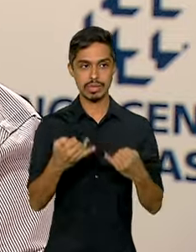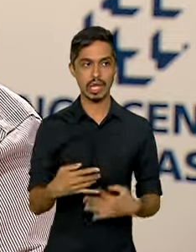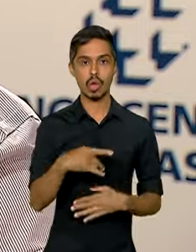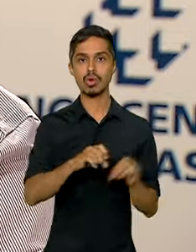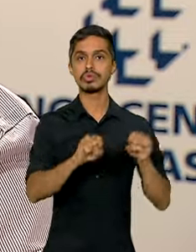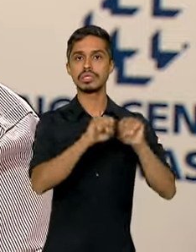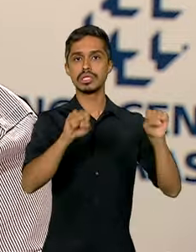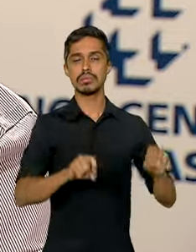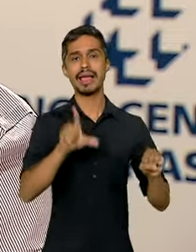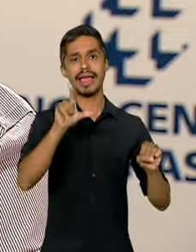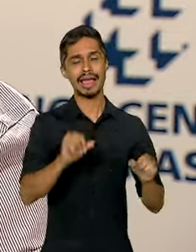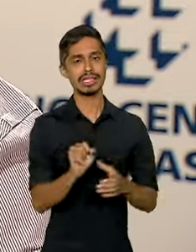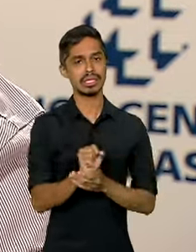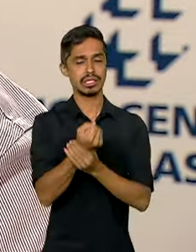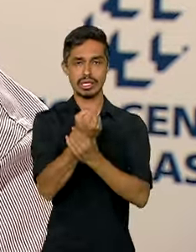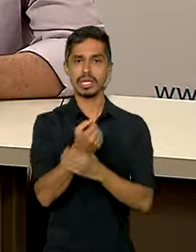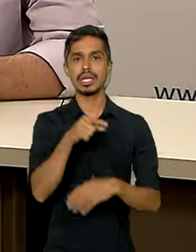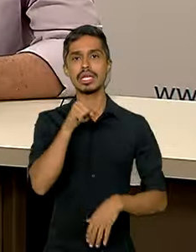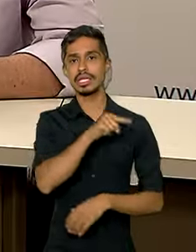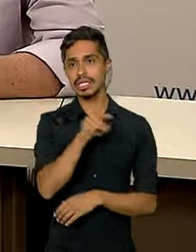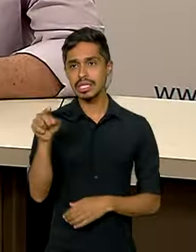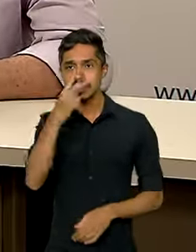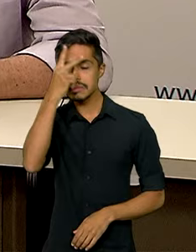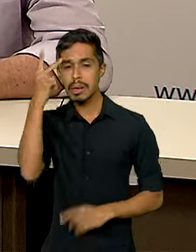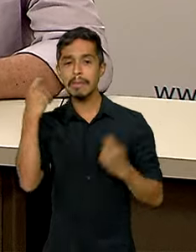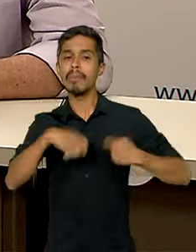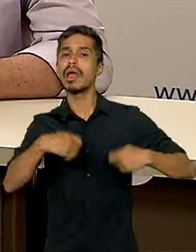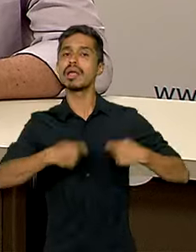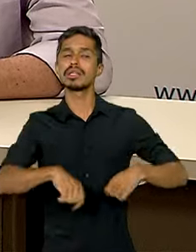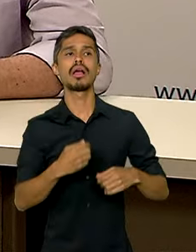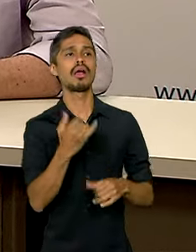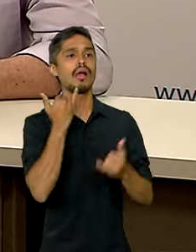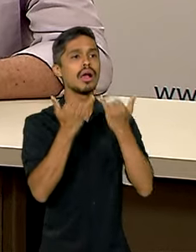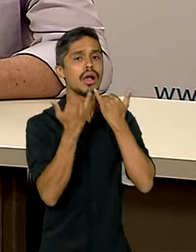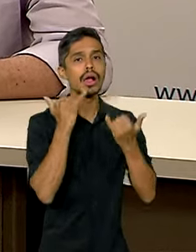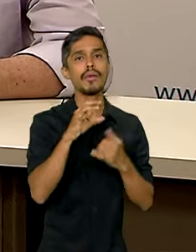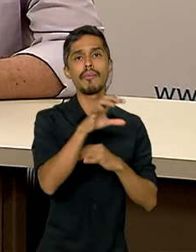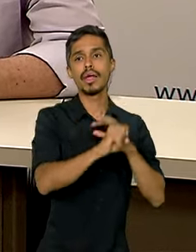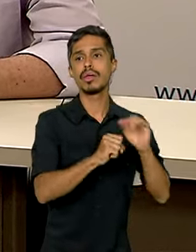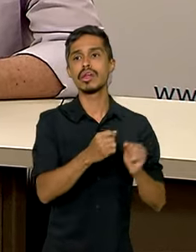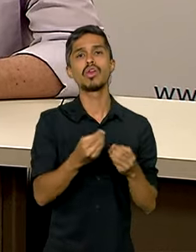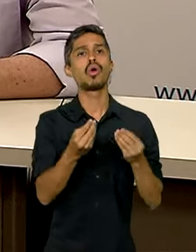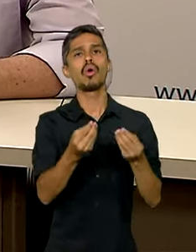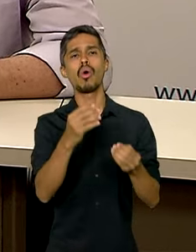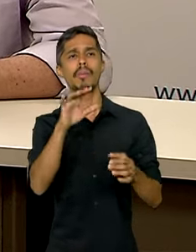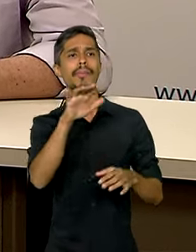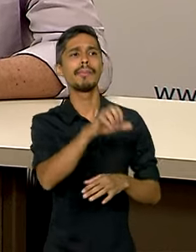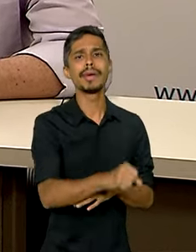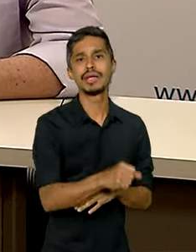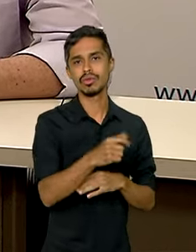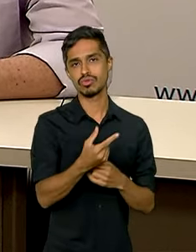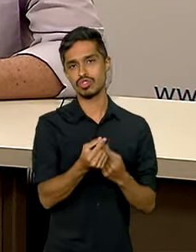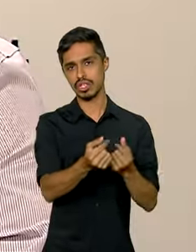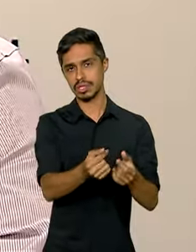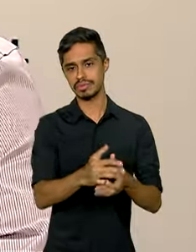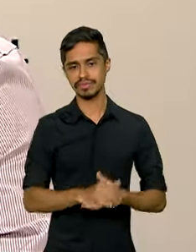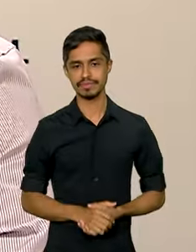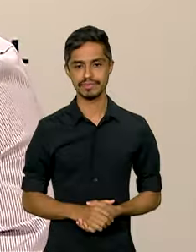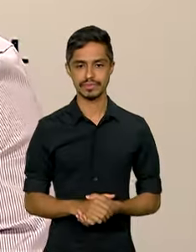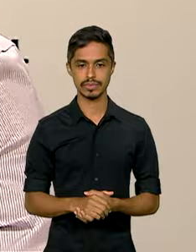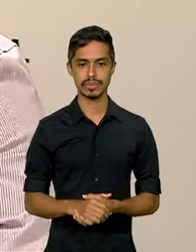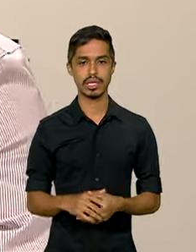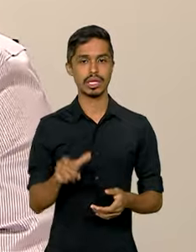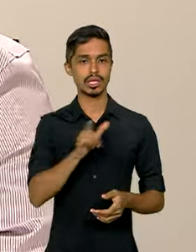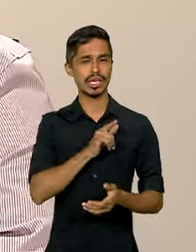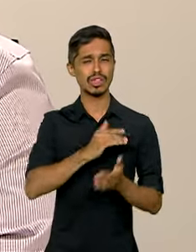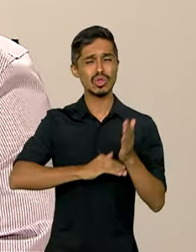sistema é seguro e que as pessoas precisam buscar informações sobre como resgatar o dinheiro. A gente tem